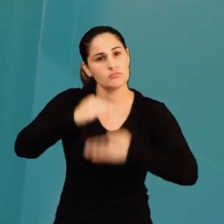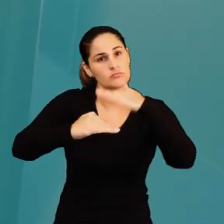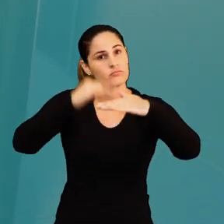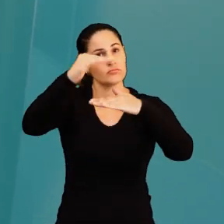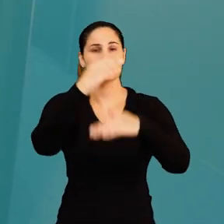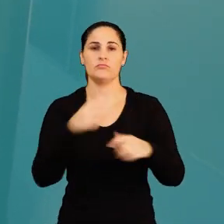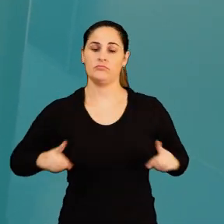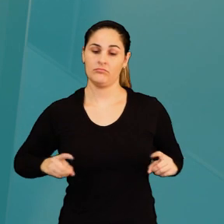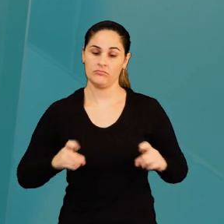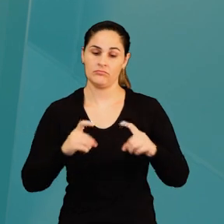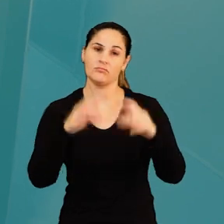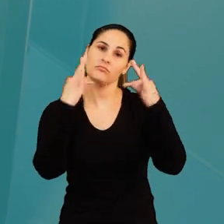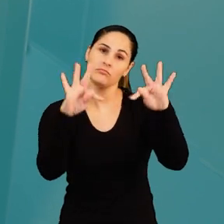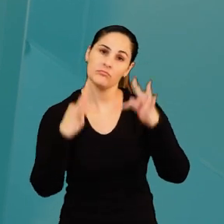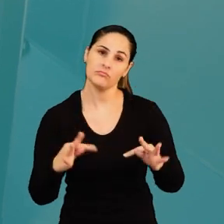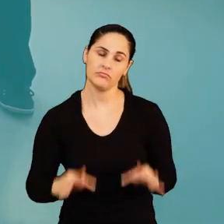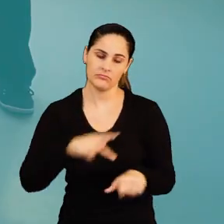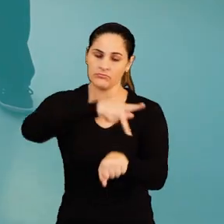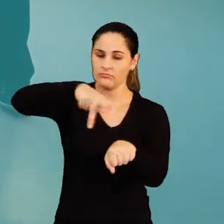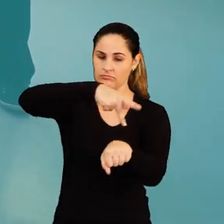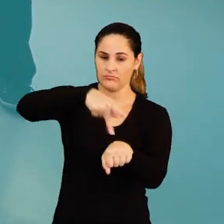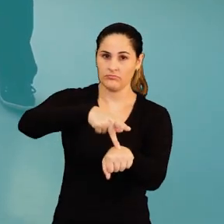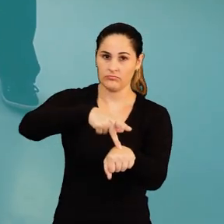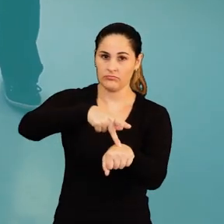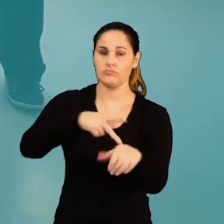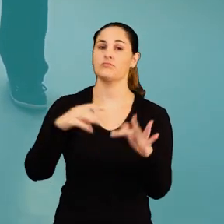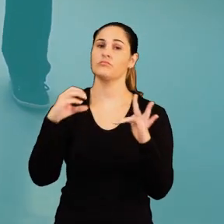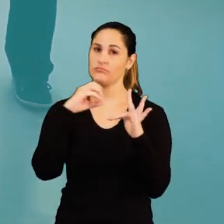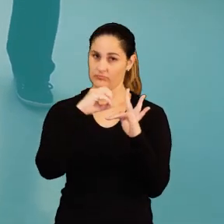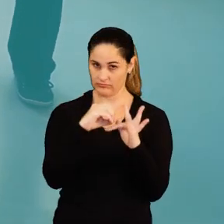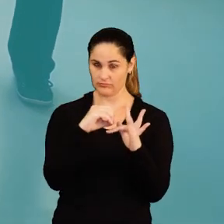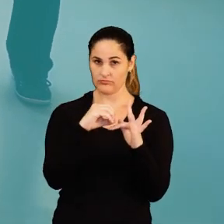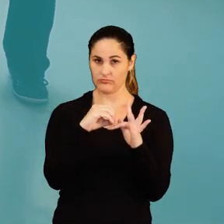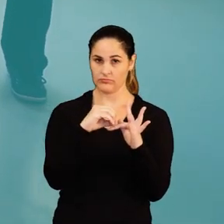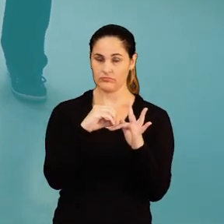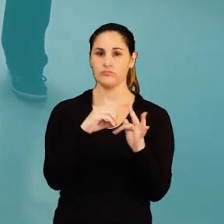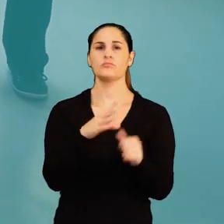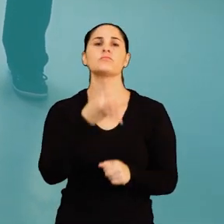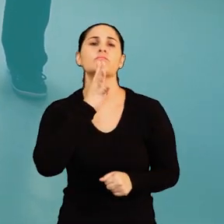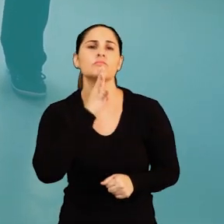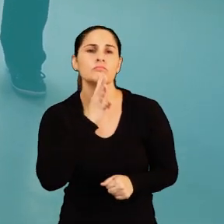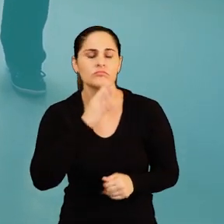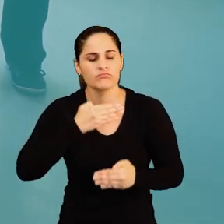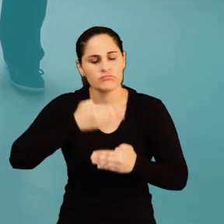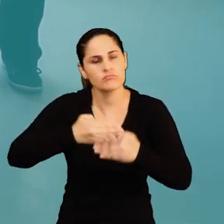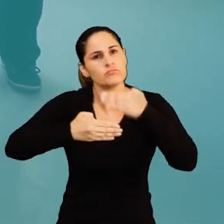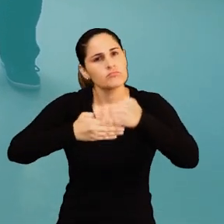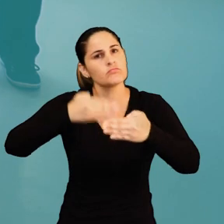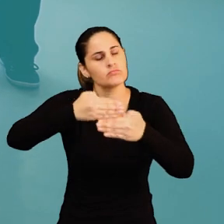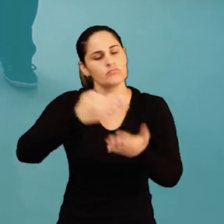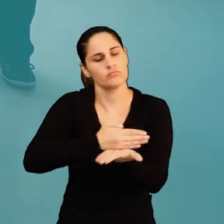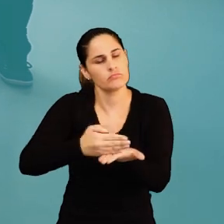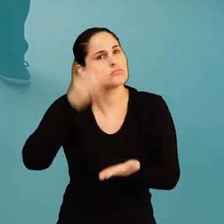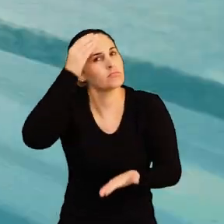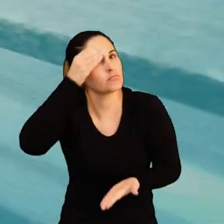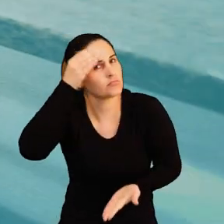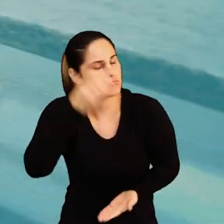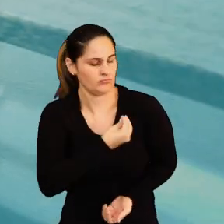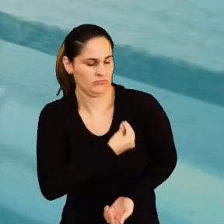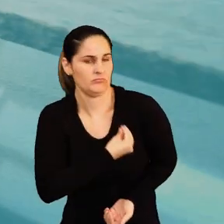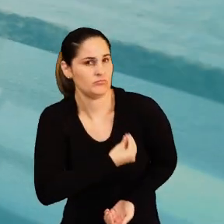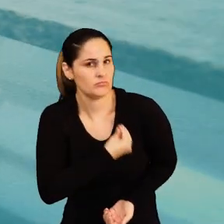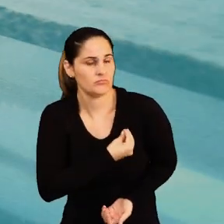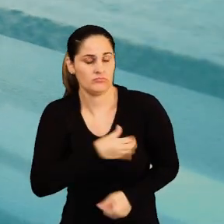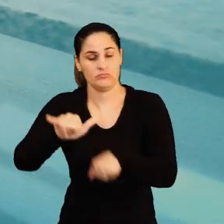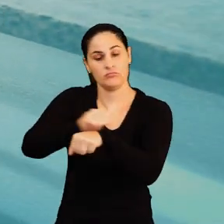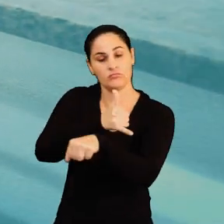científico e tecnológico do país. No Instituto Federal Catarinense, o conhecimento é construído a partir de conceitos e vivências, com